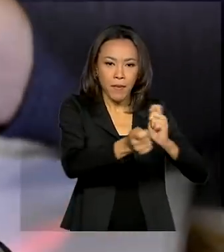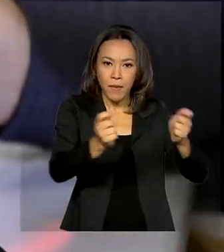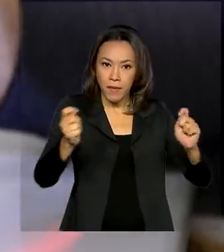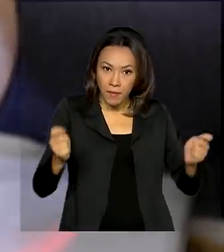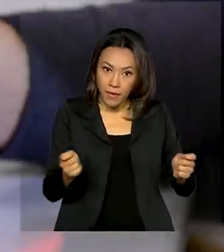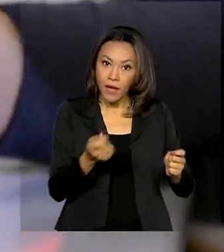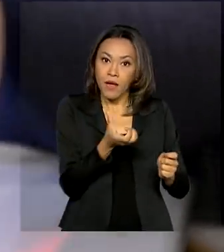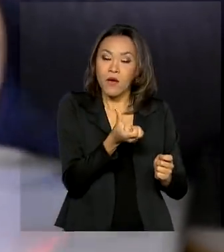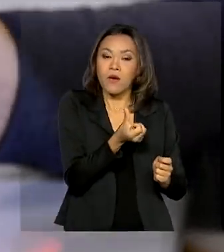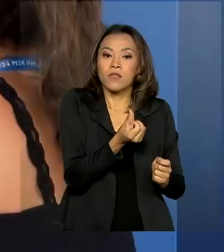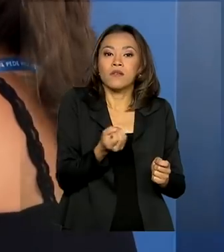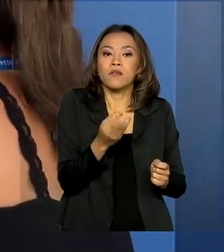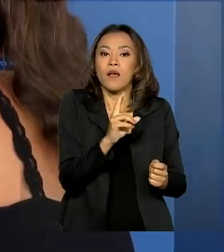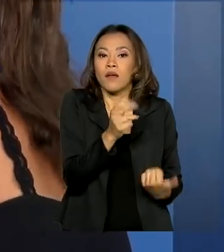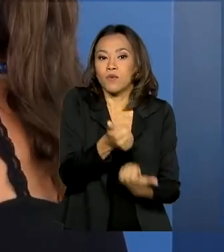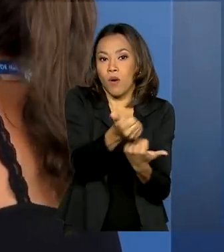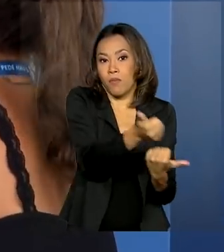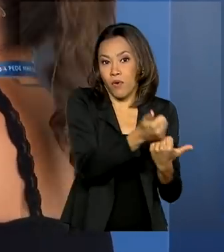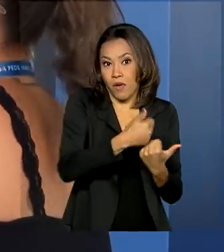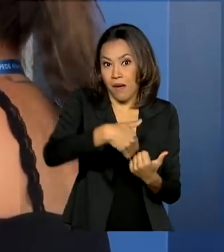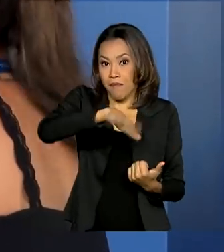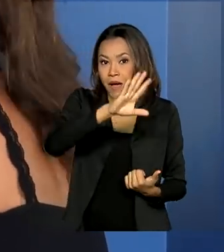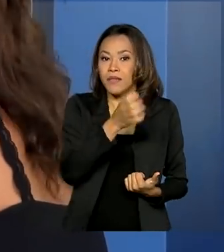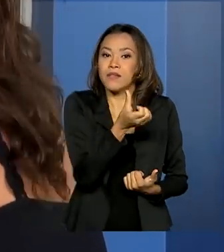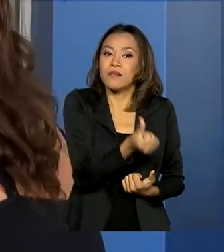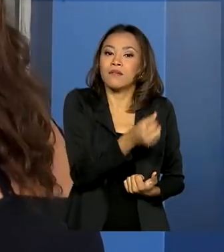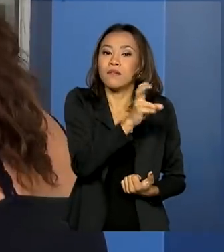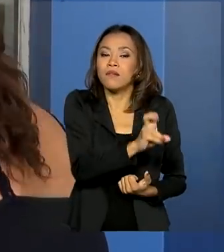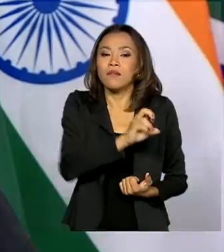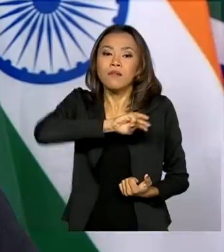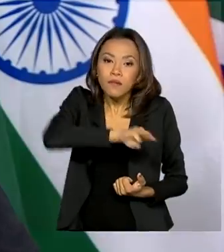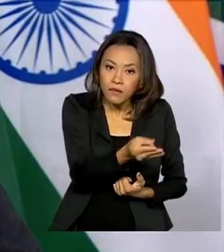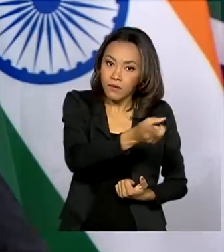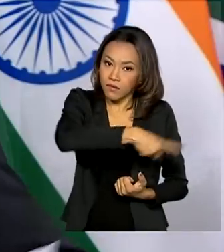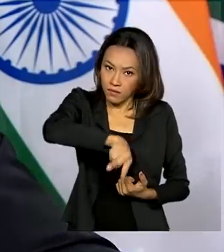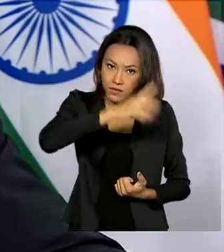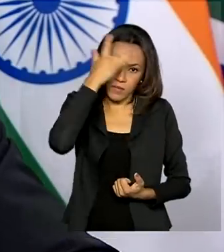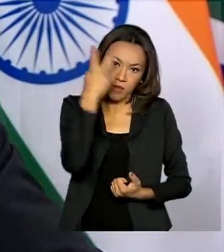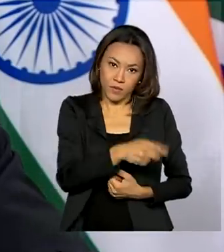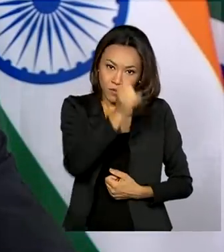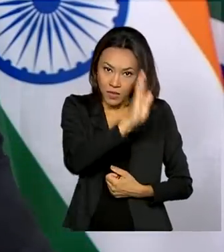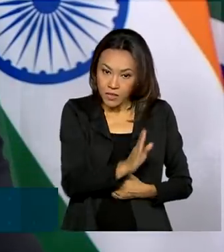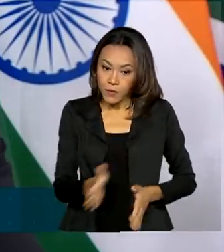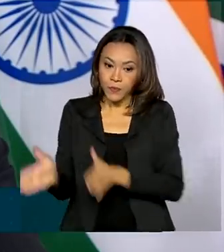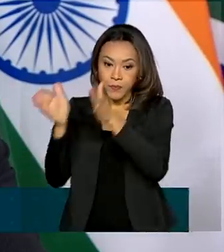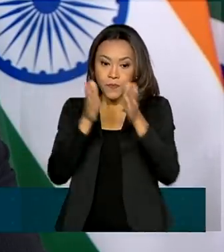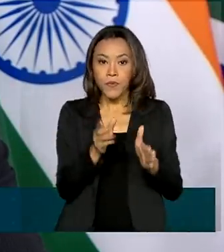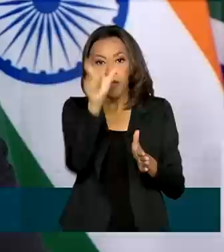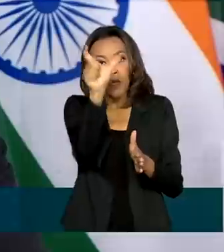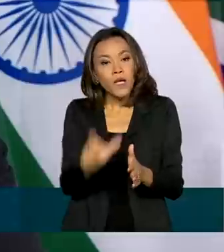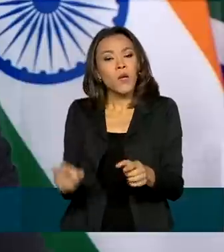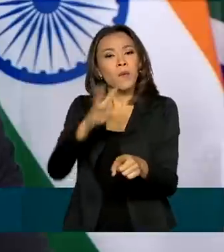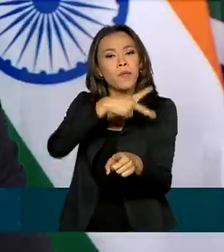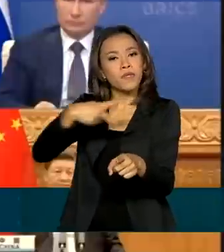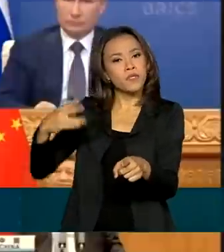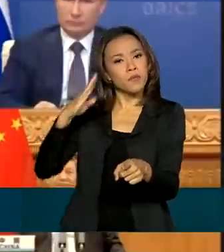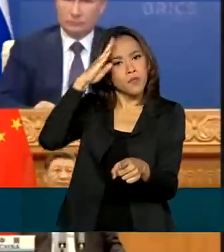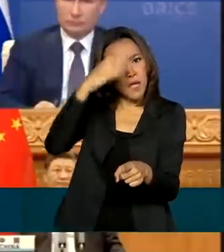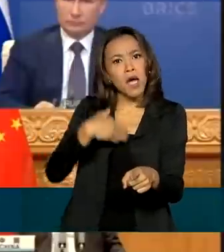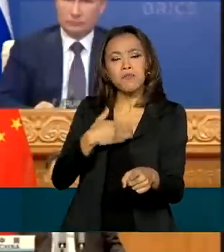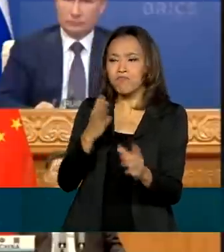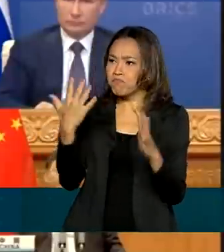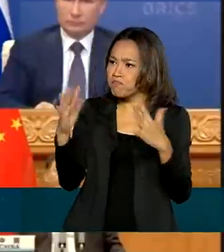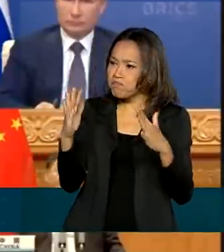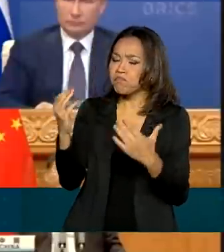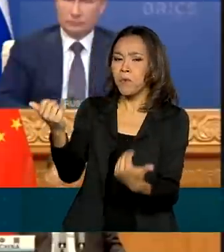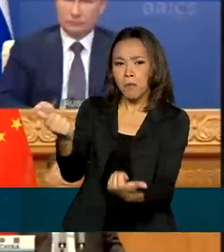600 a mais de 65 milhões de brasileiros. O presidente Jair Bolsonaro destacou a parceria do banco em